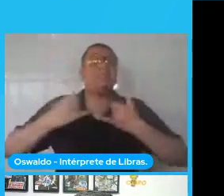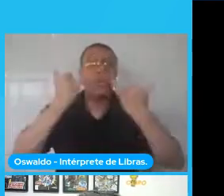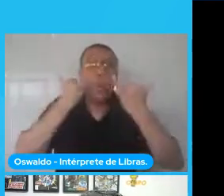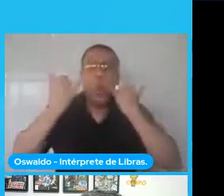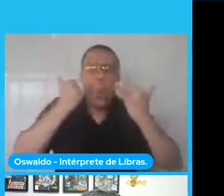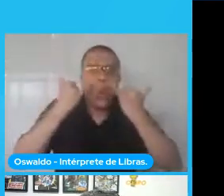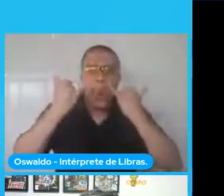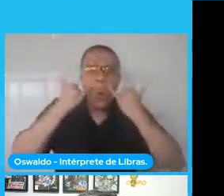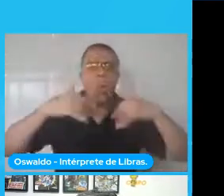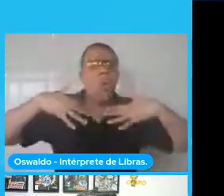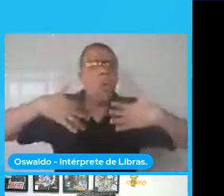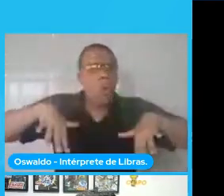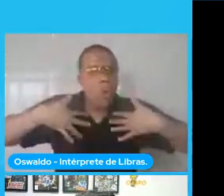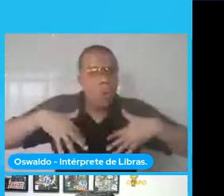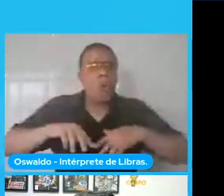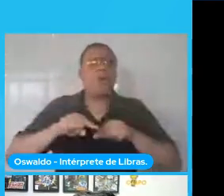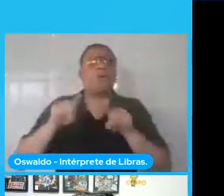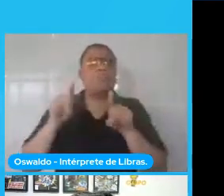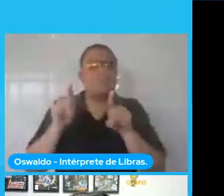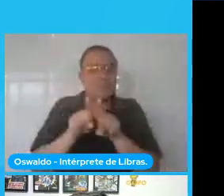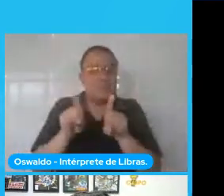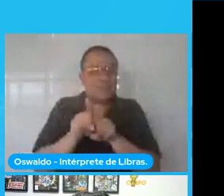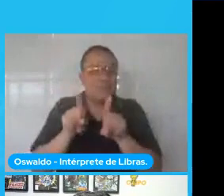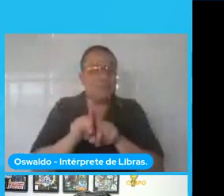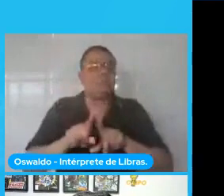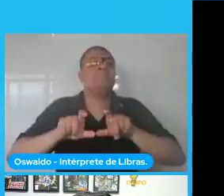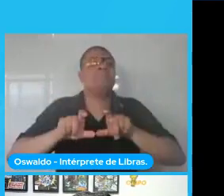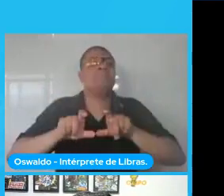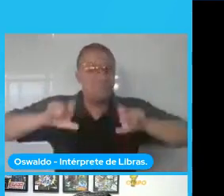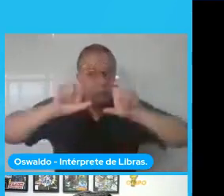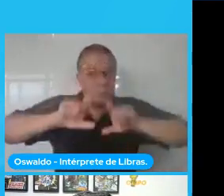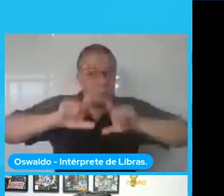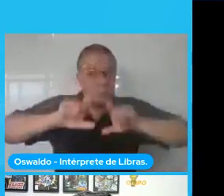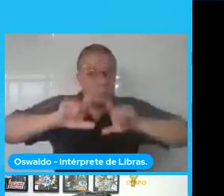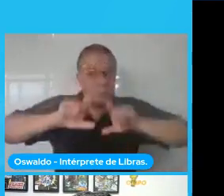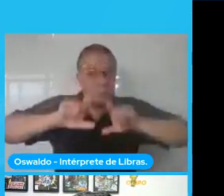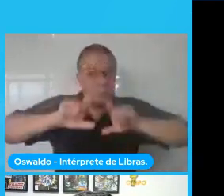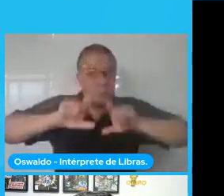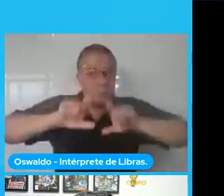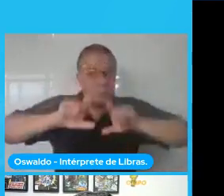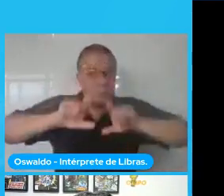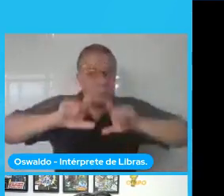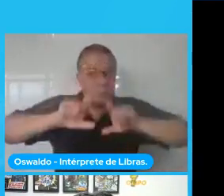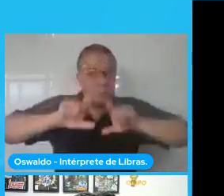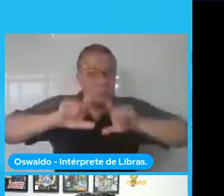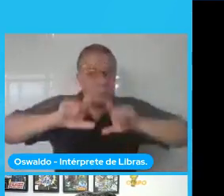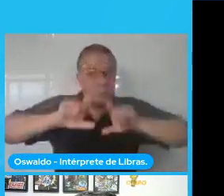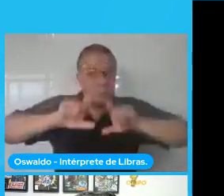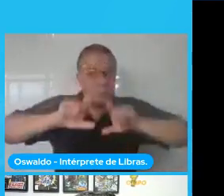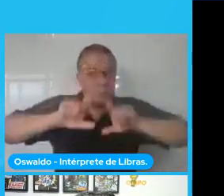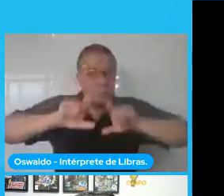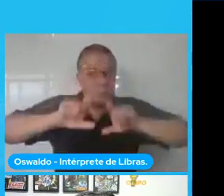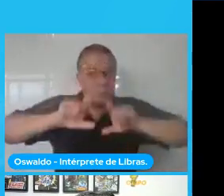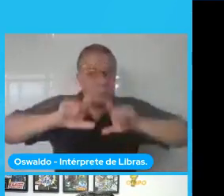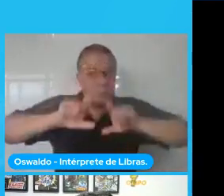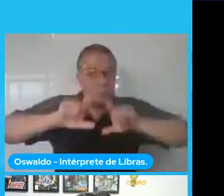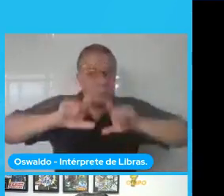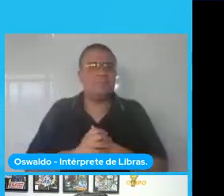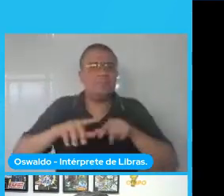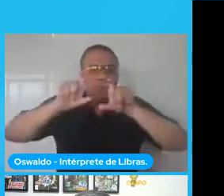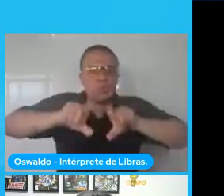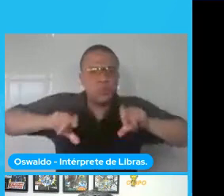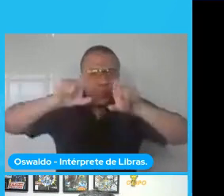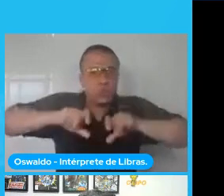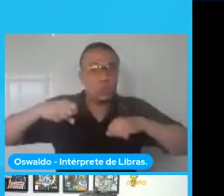um poder grande computacional, né, basicamente aí bastante poder de máquina com GPU e memória,